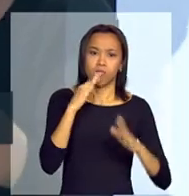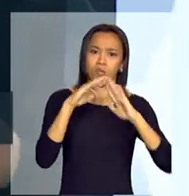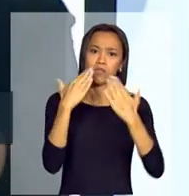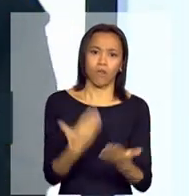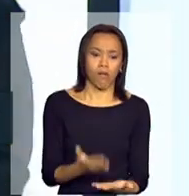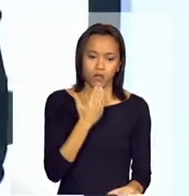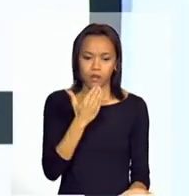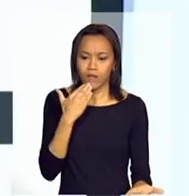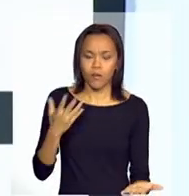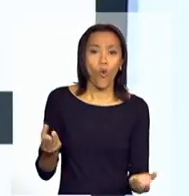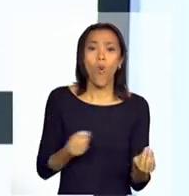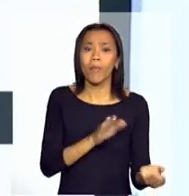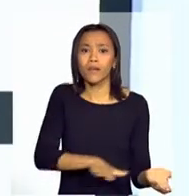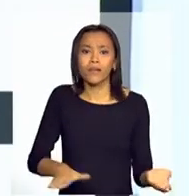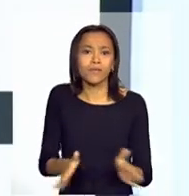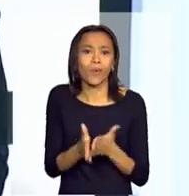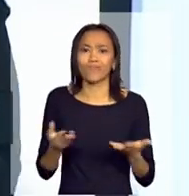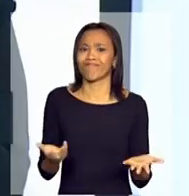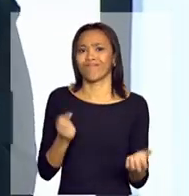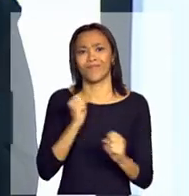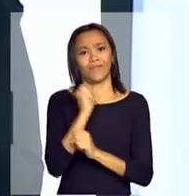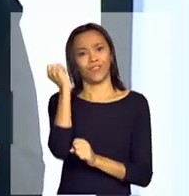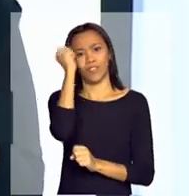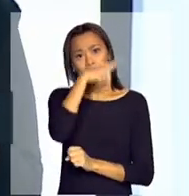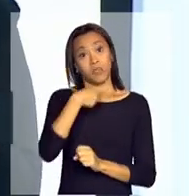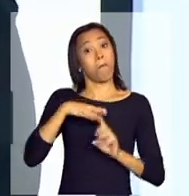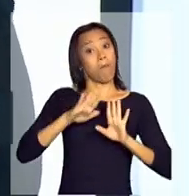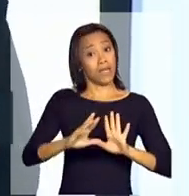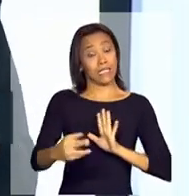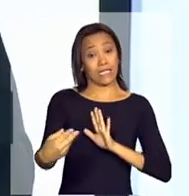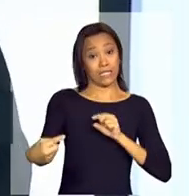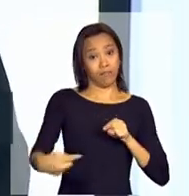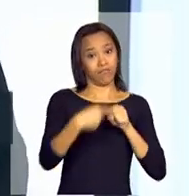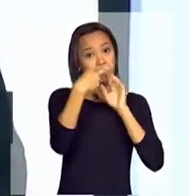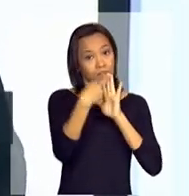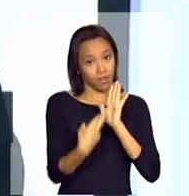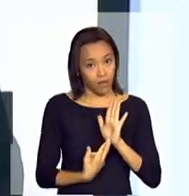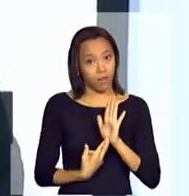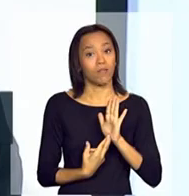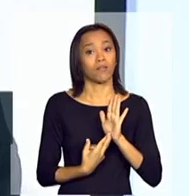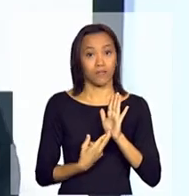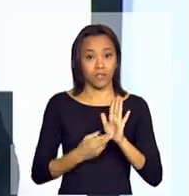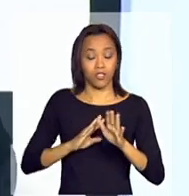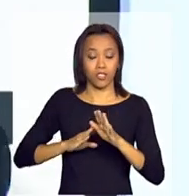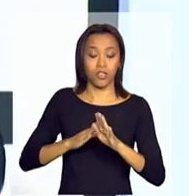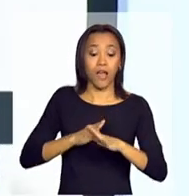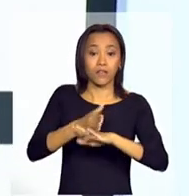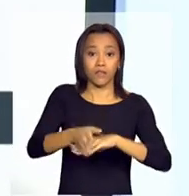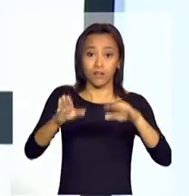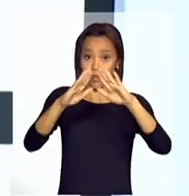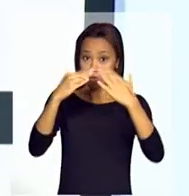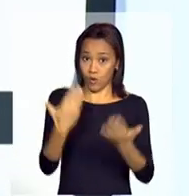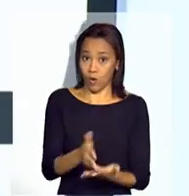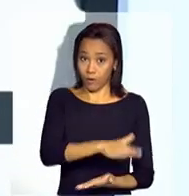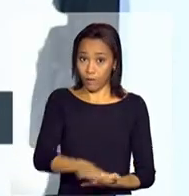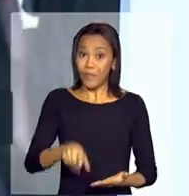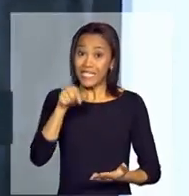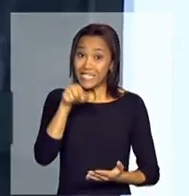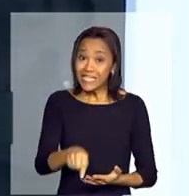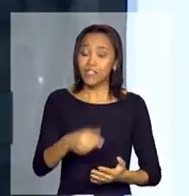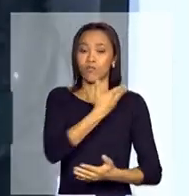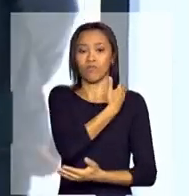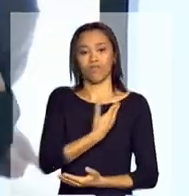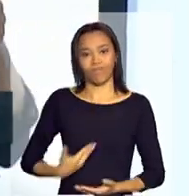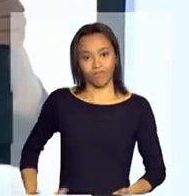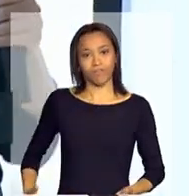pobre, nós queremos espaços de qualidade dentro das normas da educação. Essas novas vagas abertas, sejam públicas,